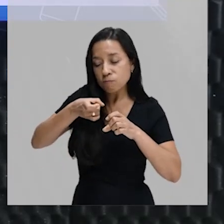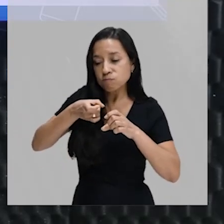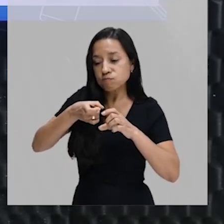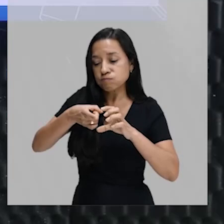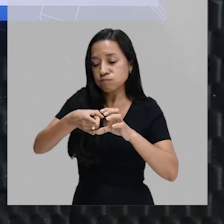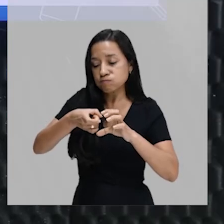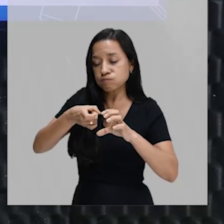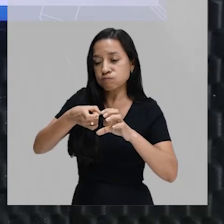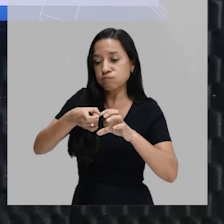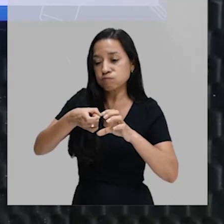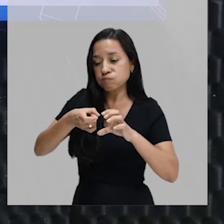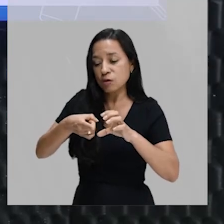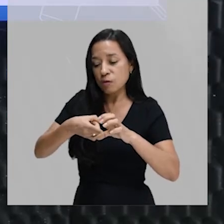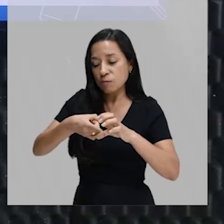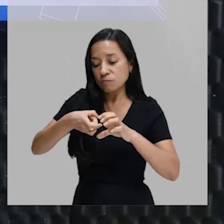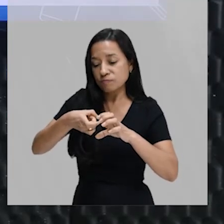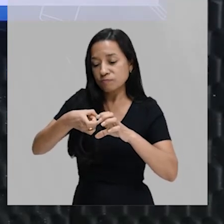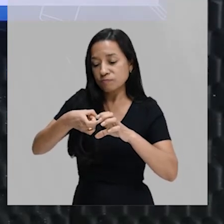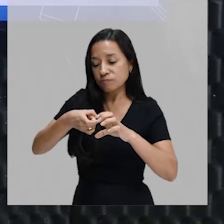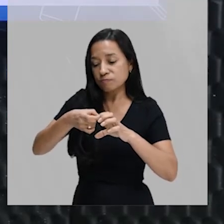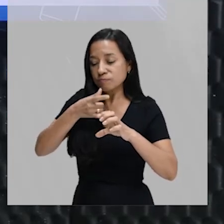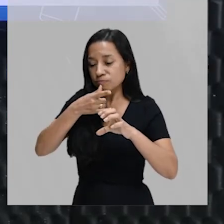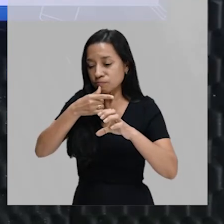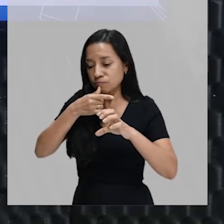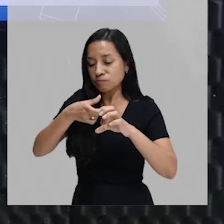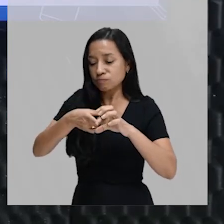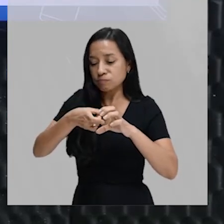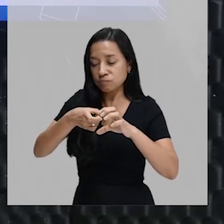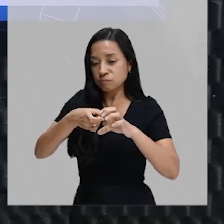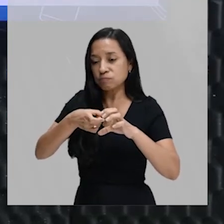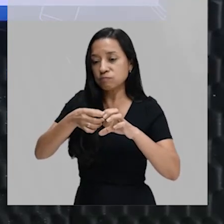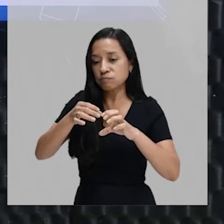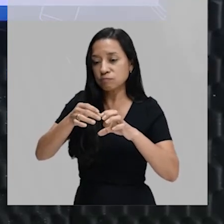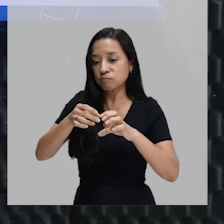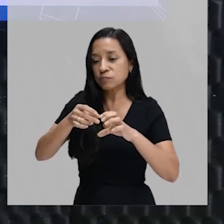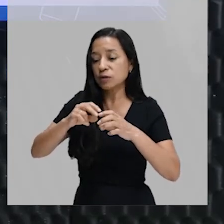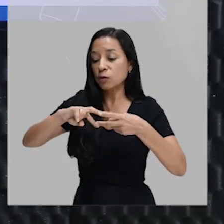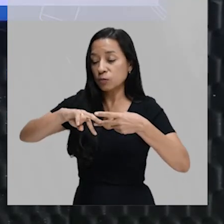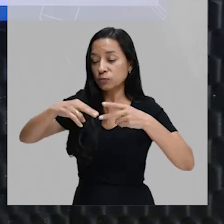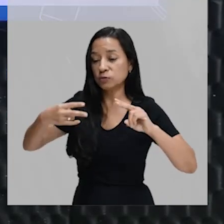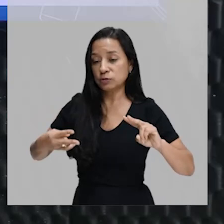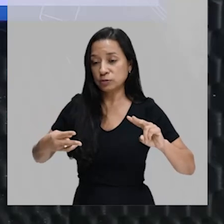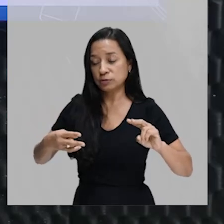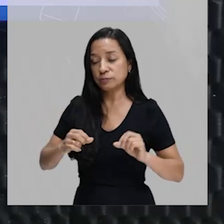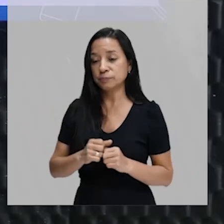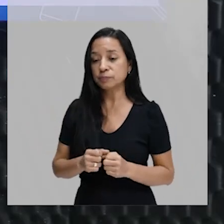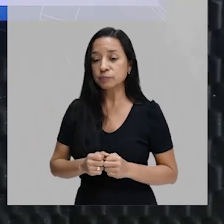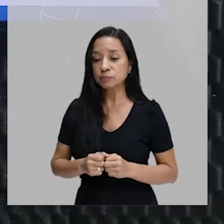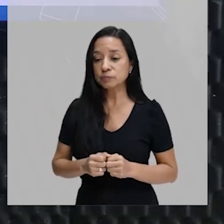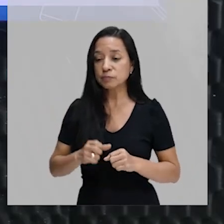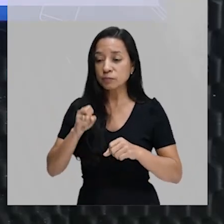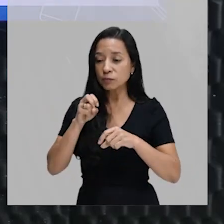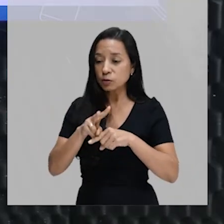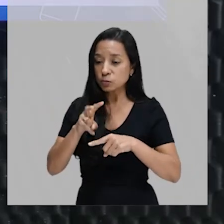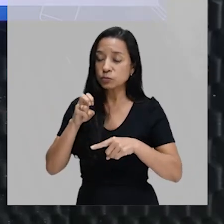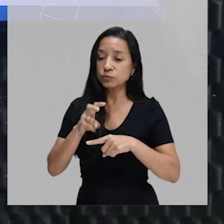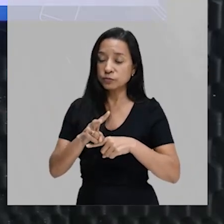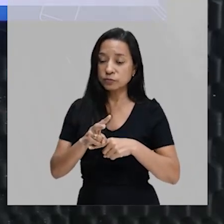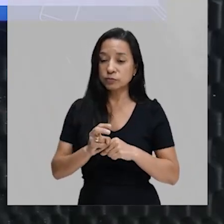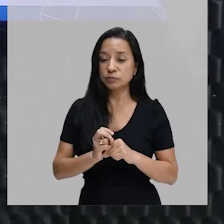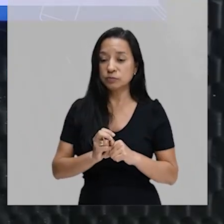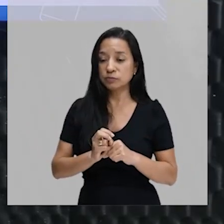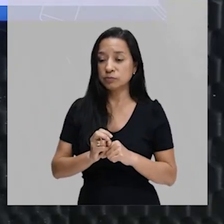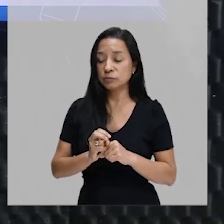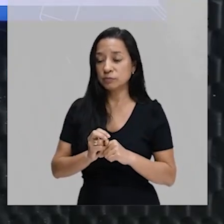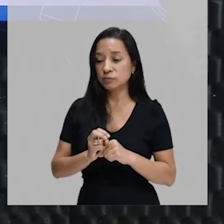essa seringa injetasse um líquido. Esse líquido é justamente o material genético do vírus. Esse